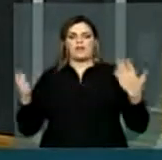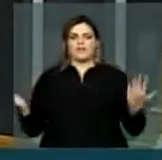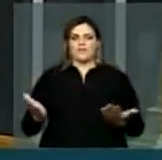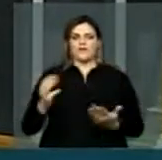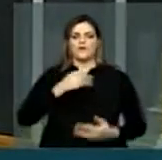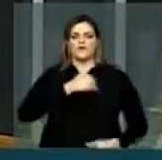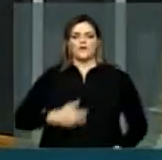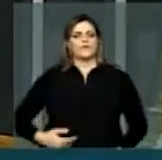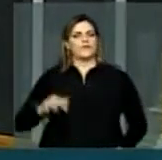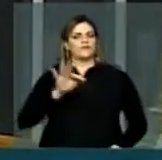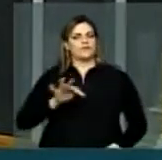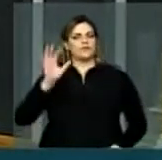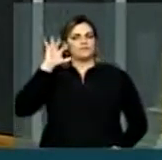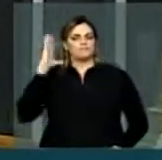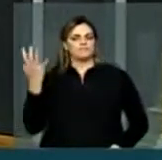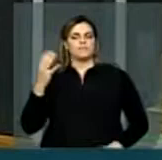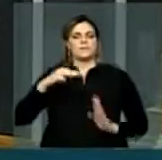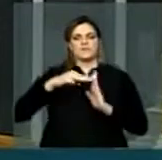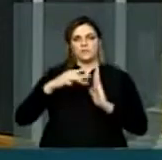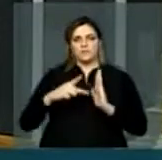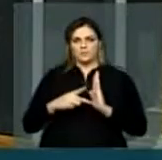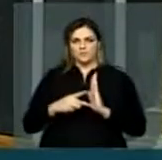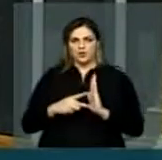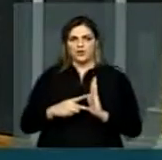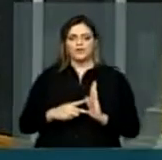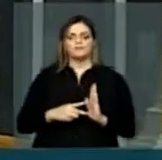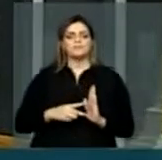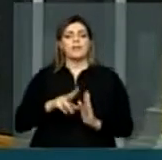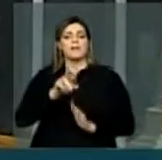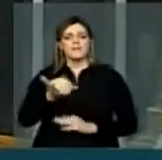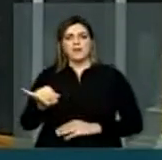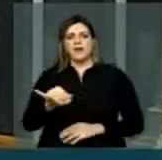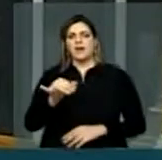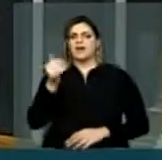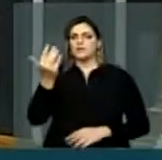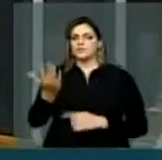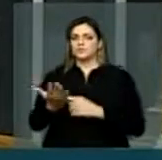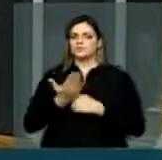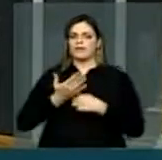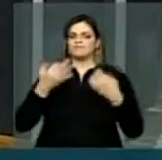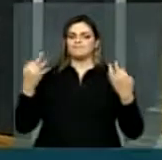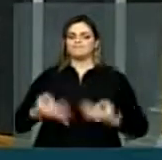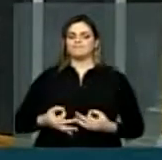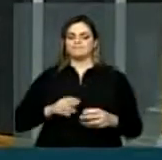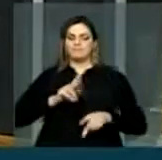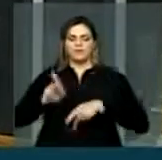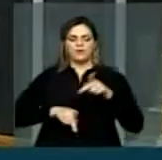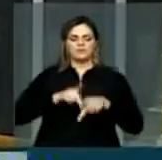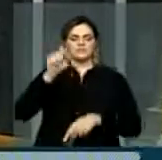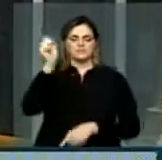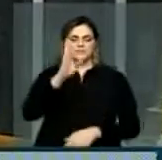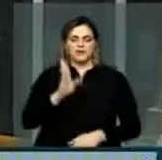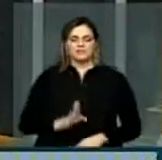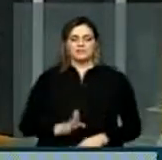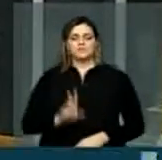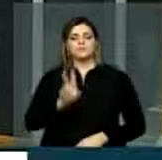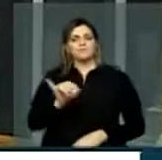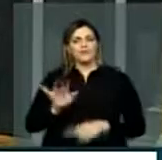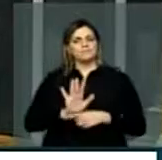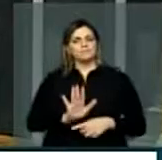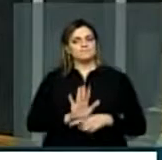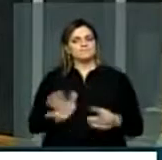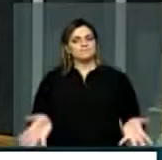essa medida provisória que traz um benefício concreto para a população do nosso país. Incentiva a